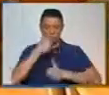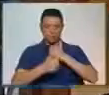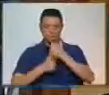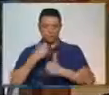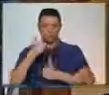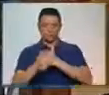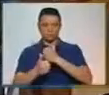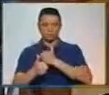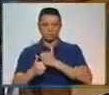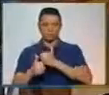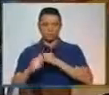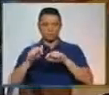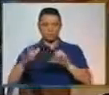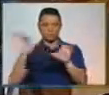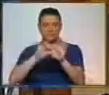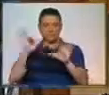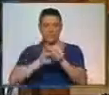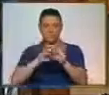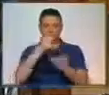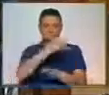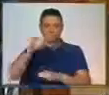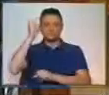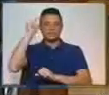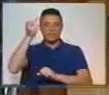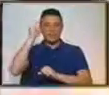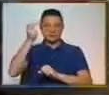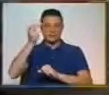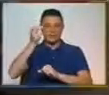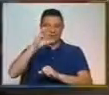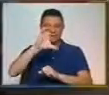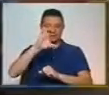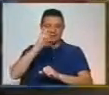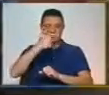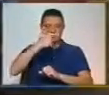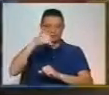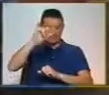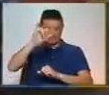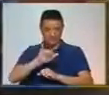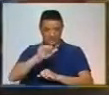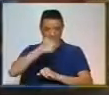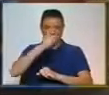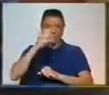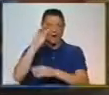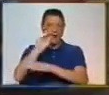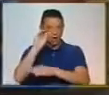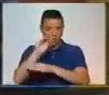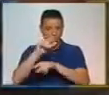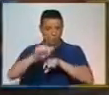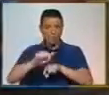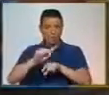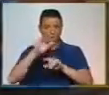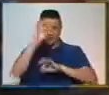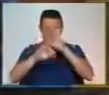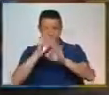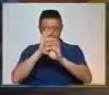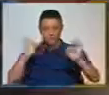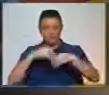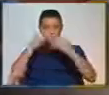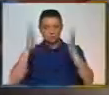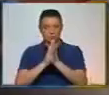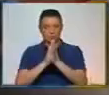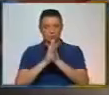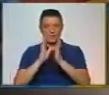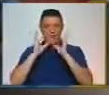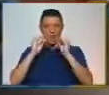que concorremos dos 200 anos do Citibank, em que fizemos uma produção, todas as prendas que foram feitas para